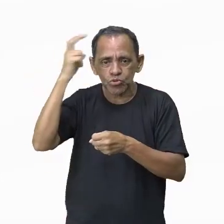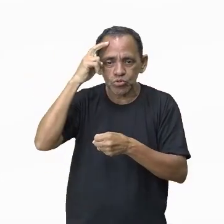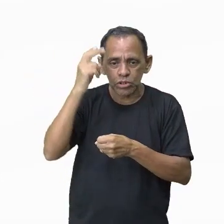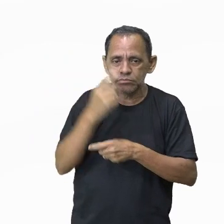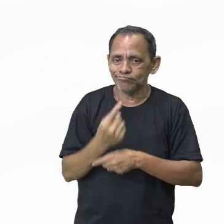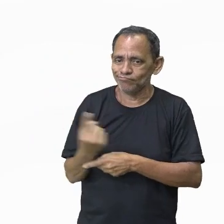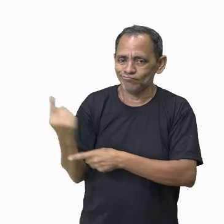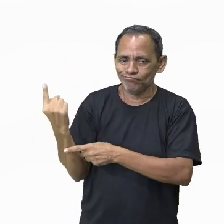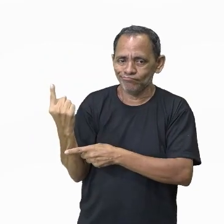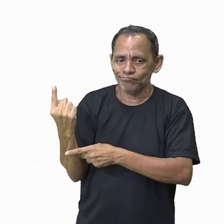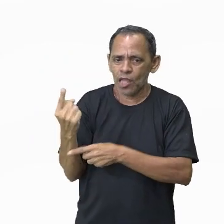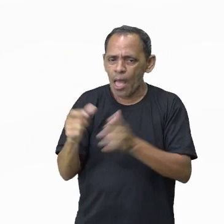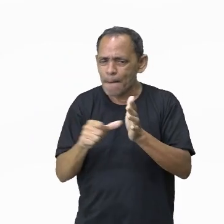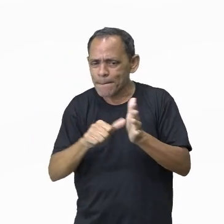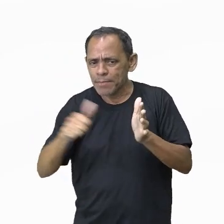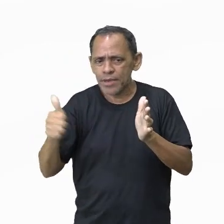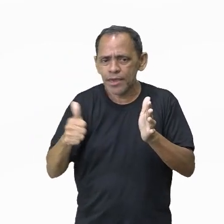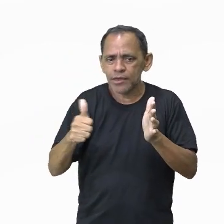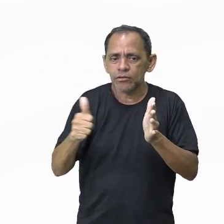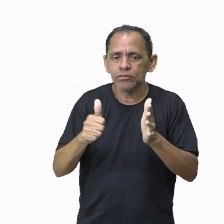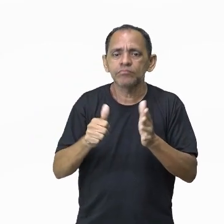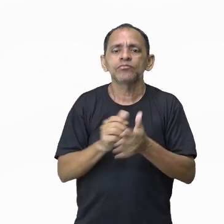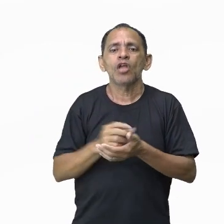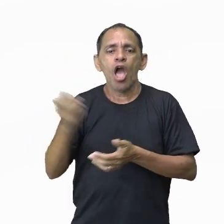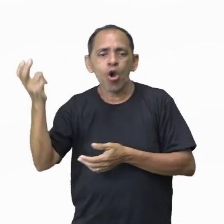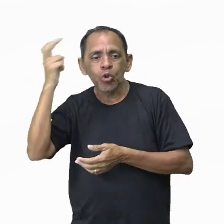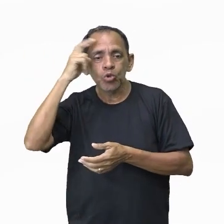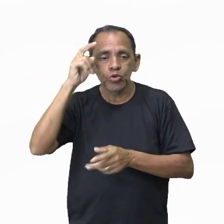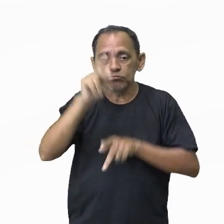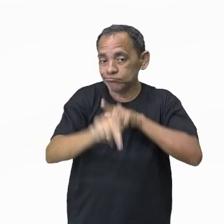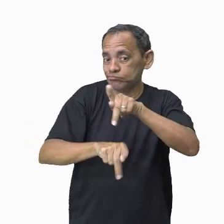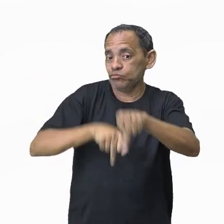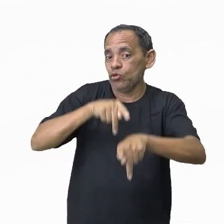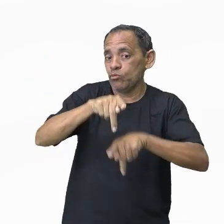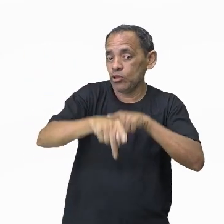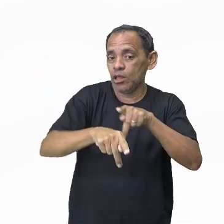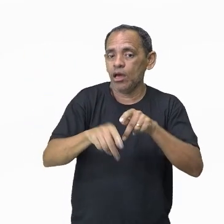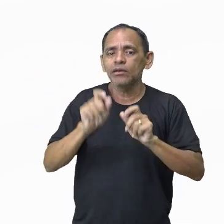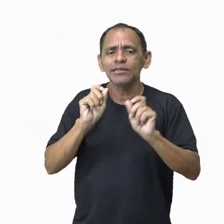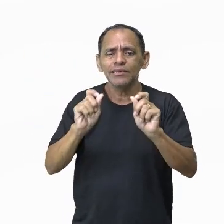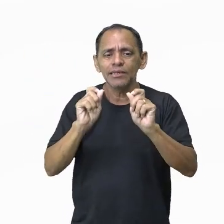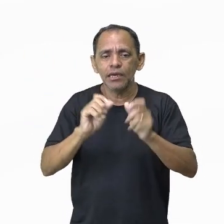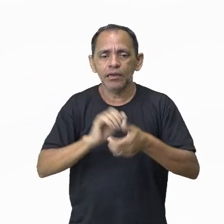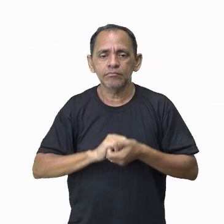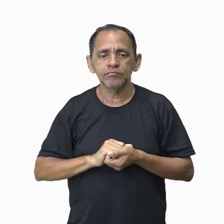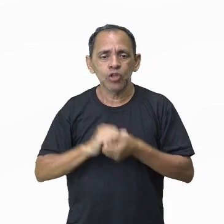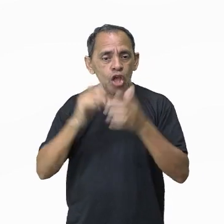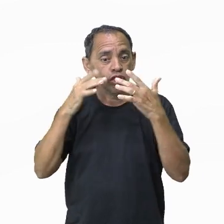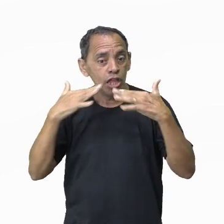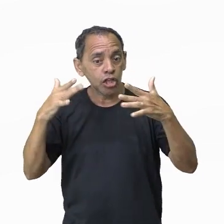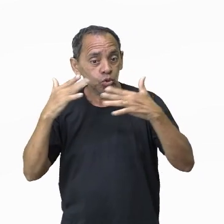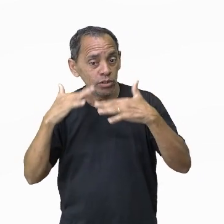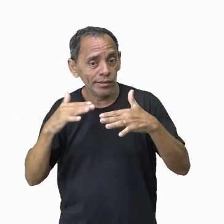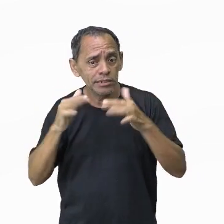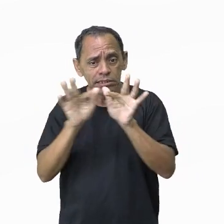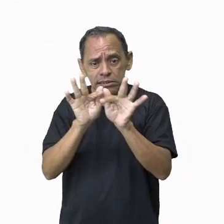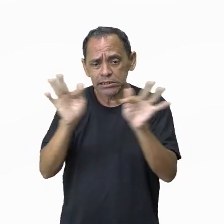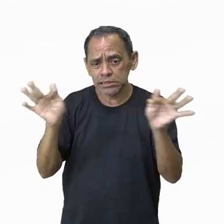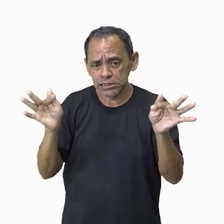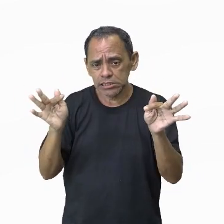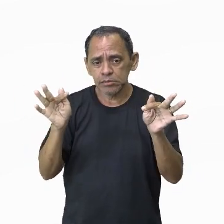aprender é a cultura popular. A cultura popular, ela tem natureza orgânica e